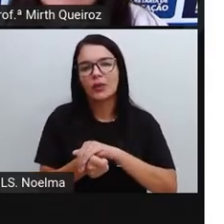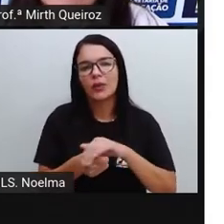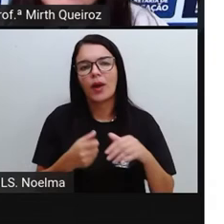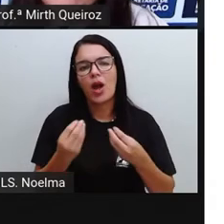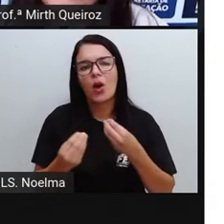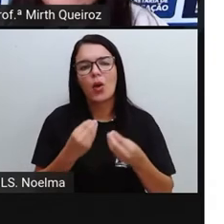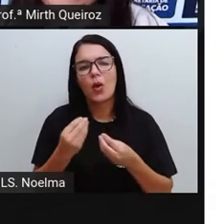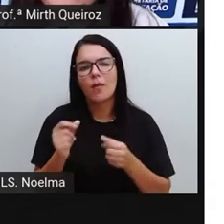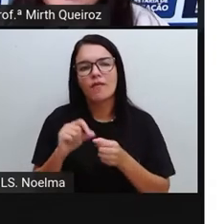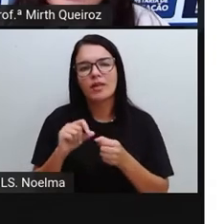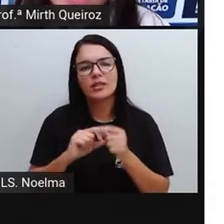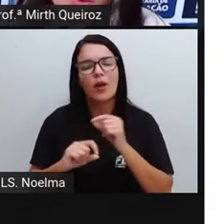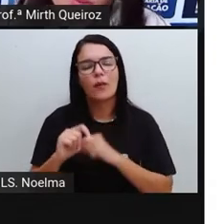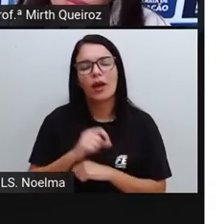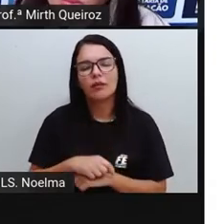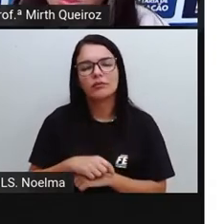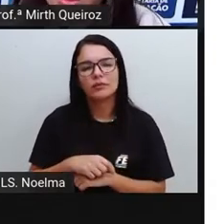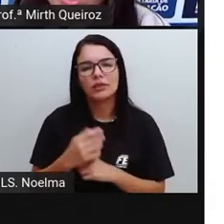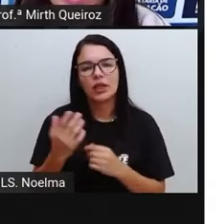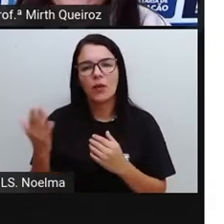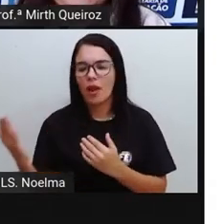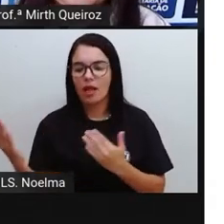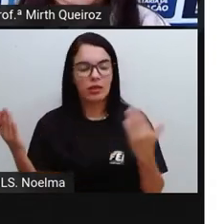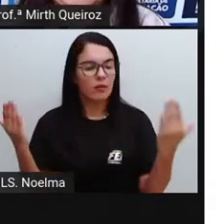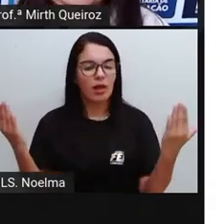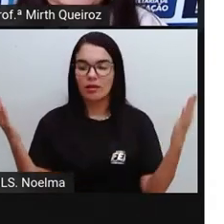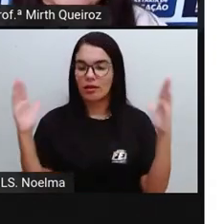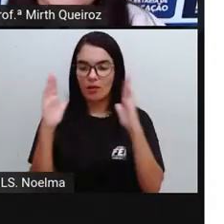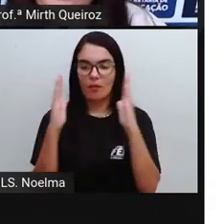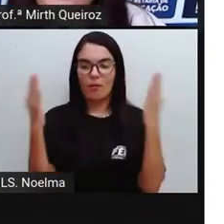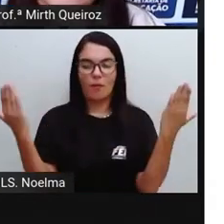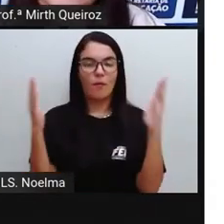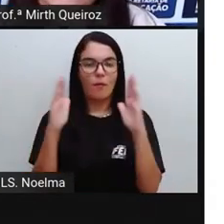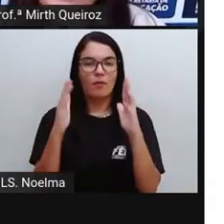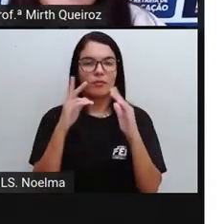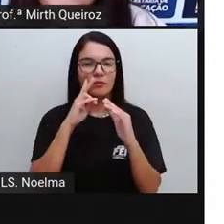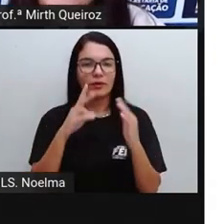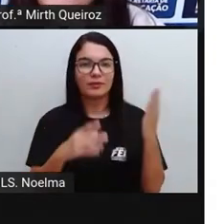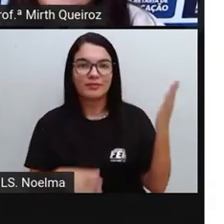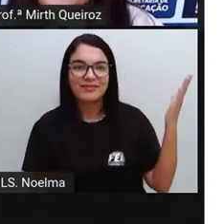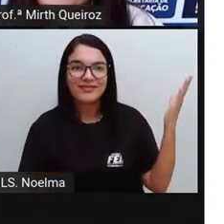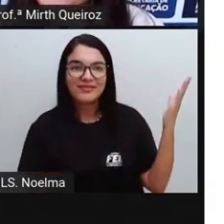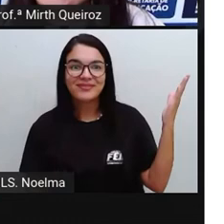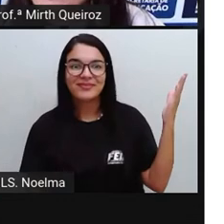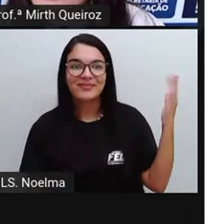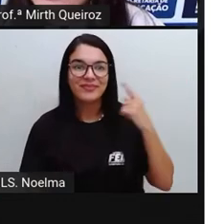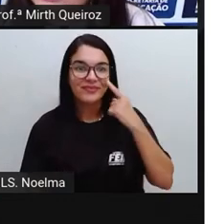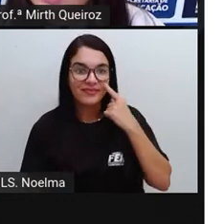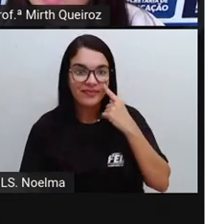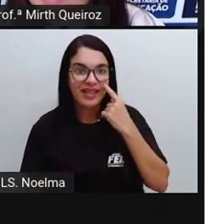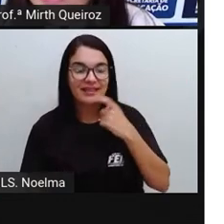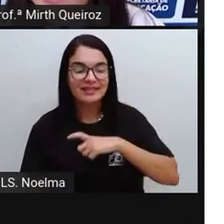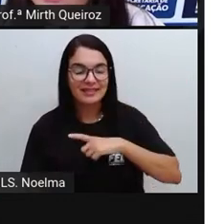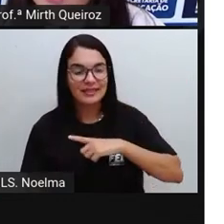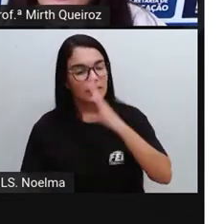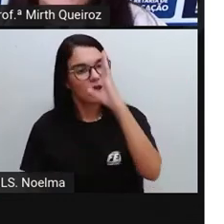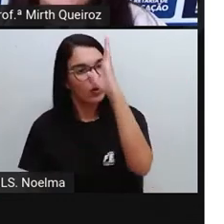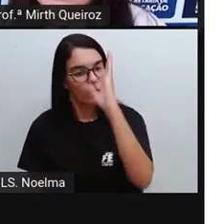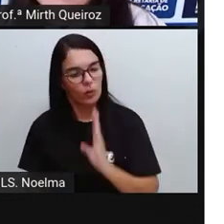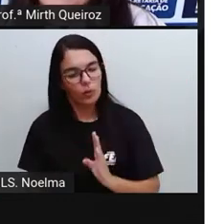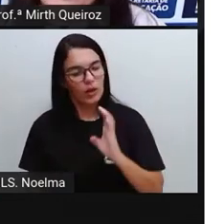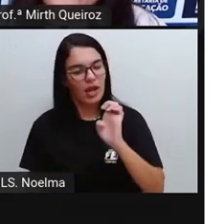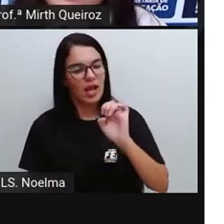traçar para que um lado ficasse igual ao outro? Vamos tentar? Olha só, aqui nós temos o nosso eixo simétrico.